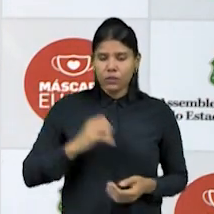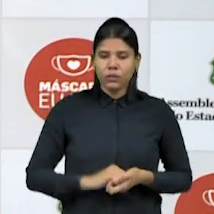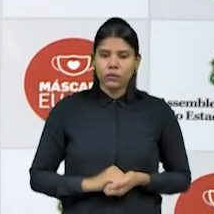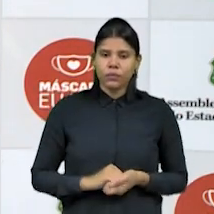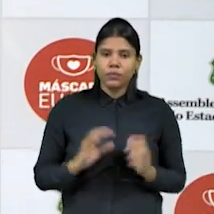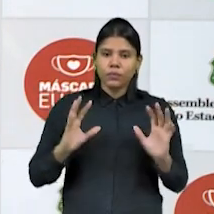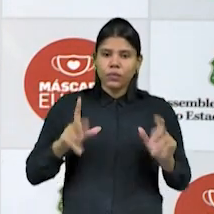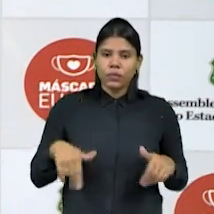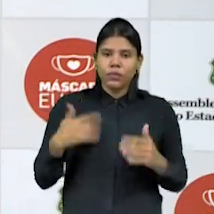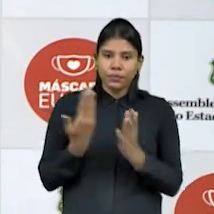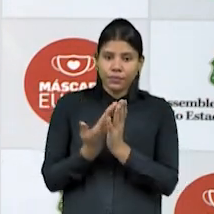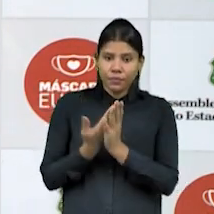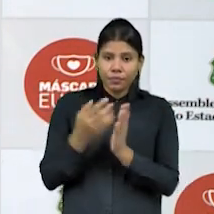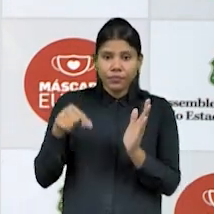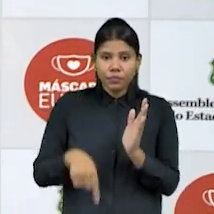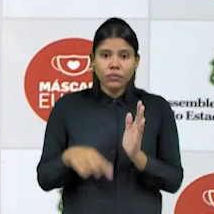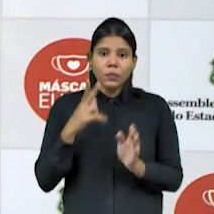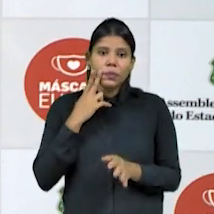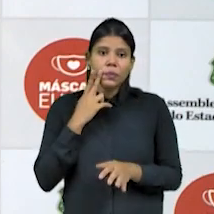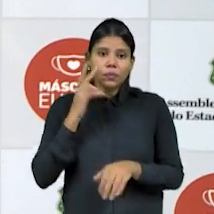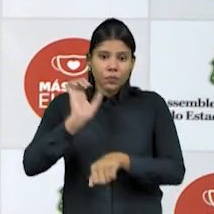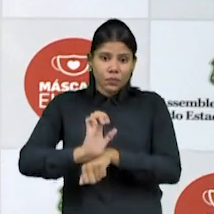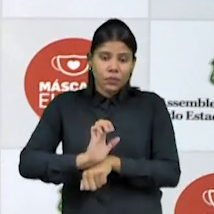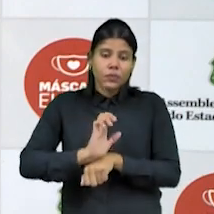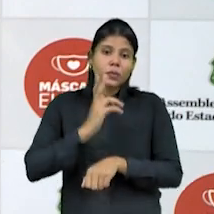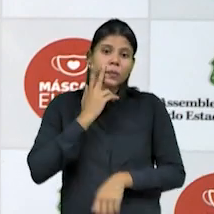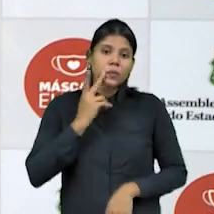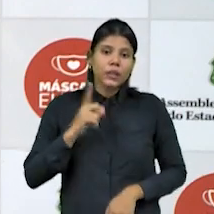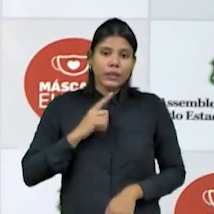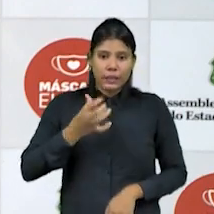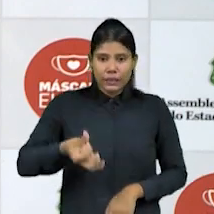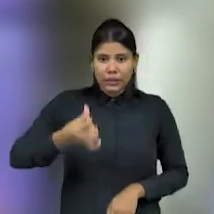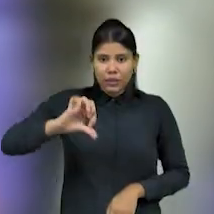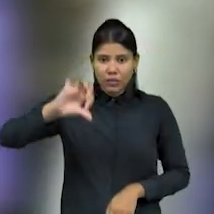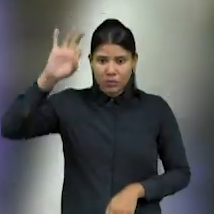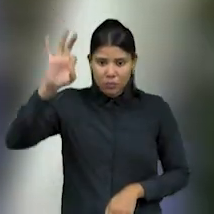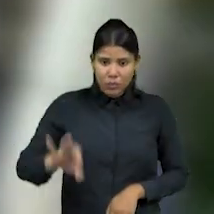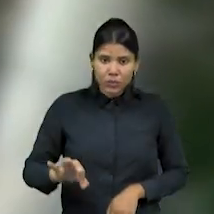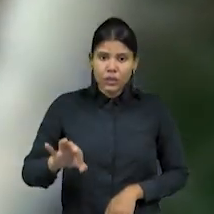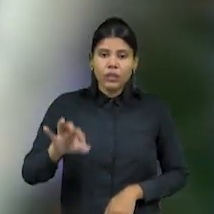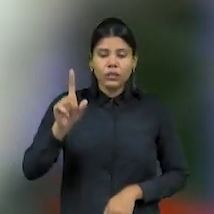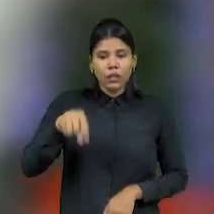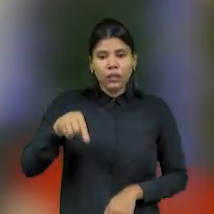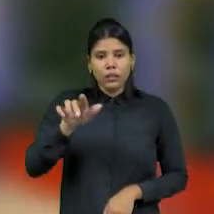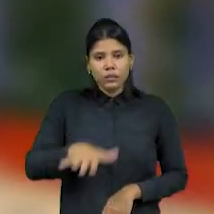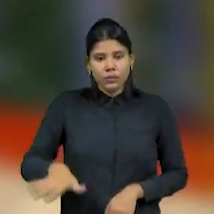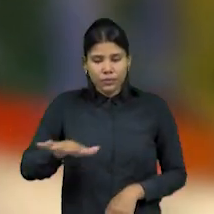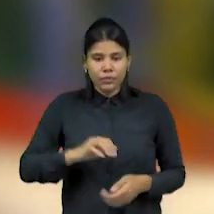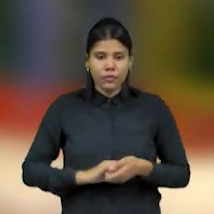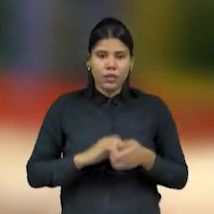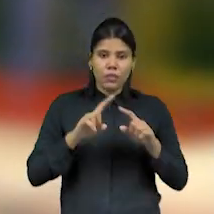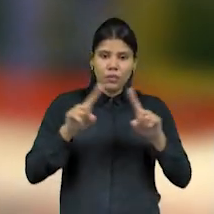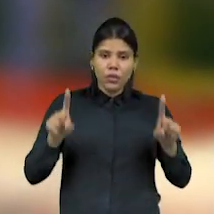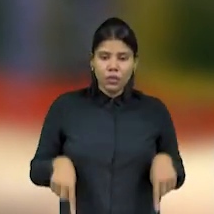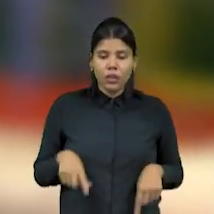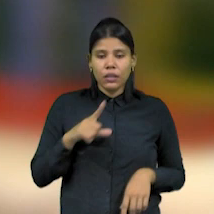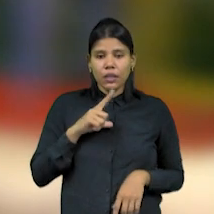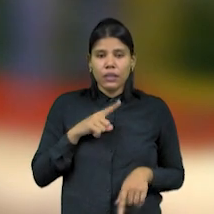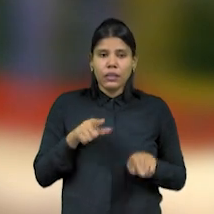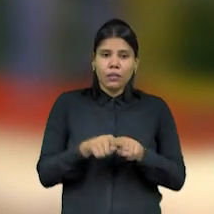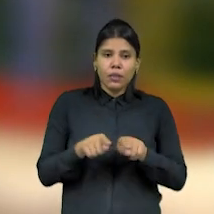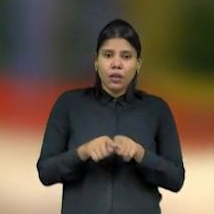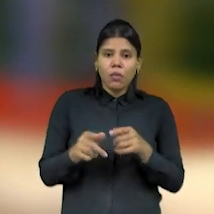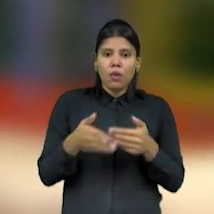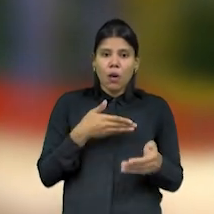passado no estado do Ceará, 69% deles foram em crianças. O projeto ainda prevê punição para quem deixar de